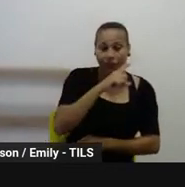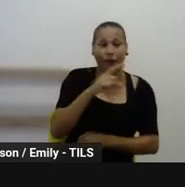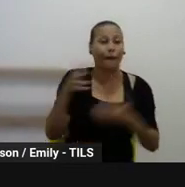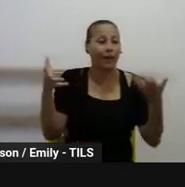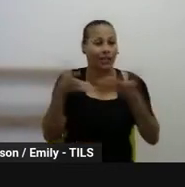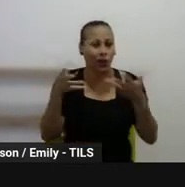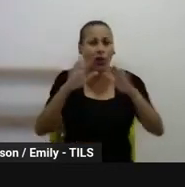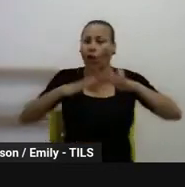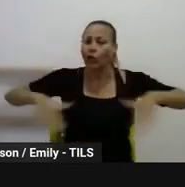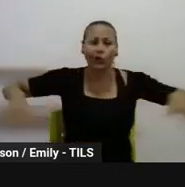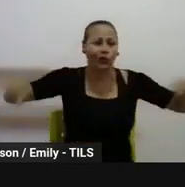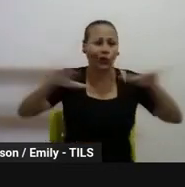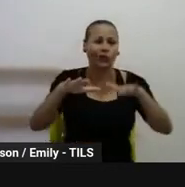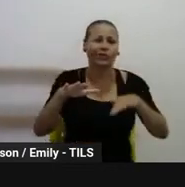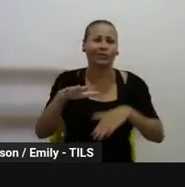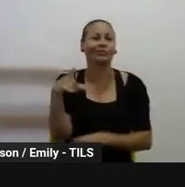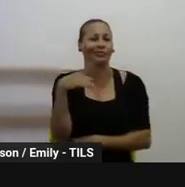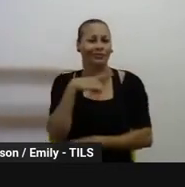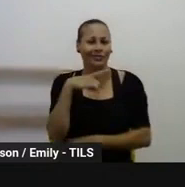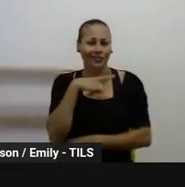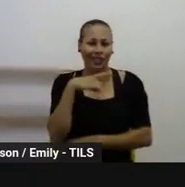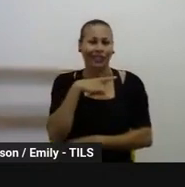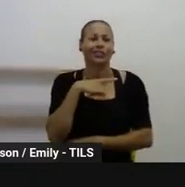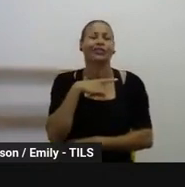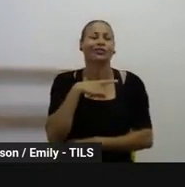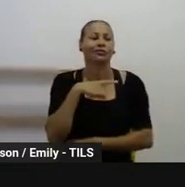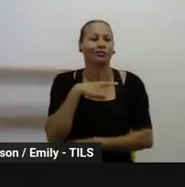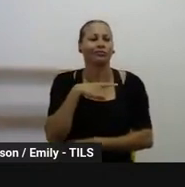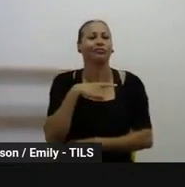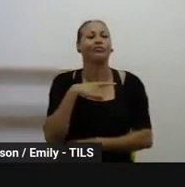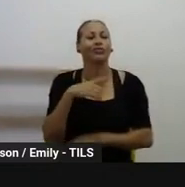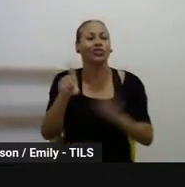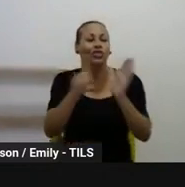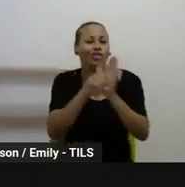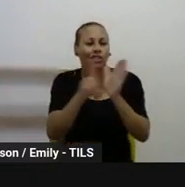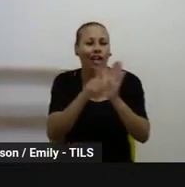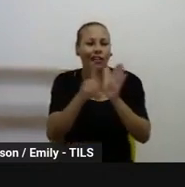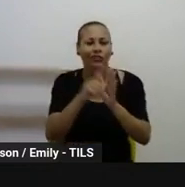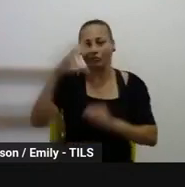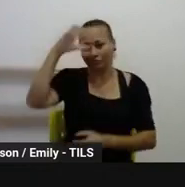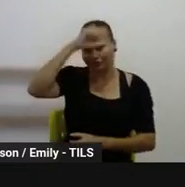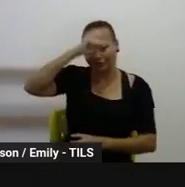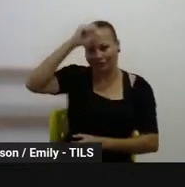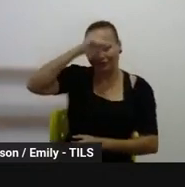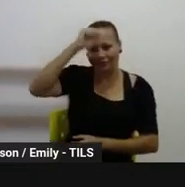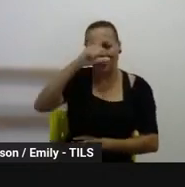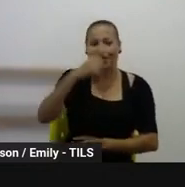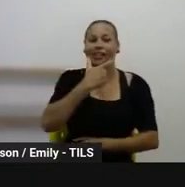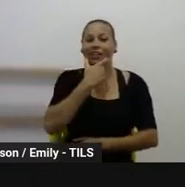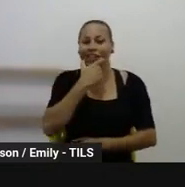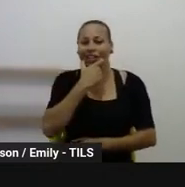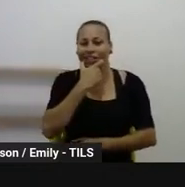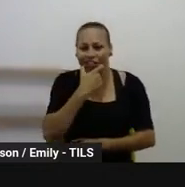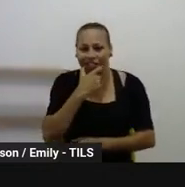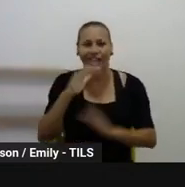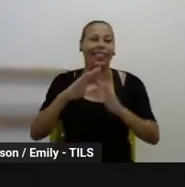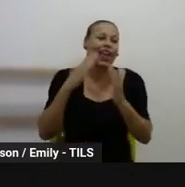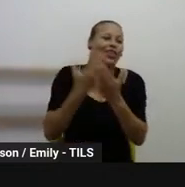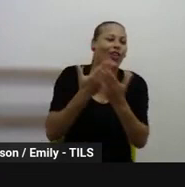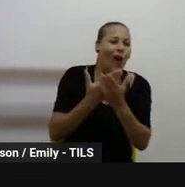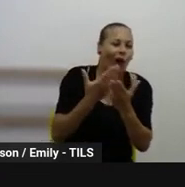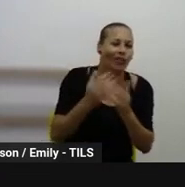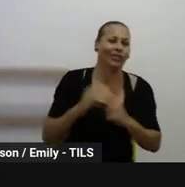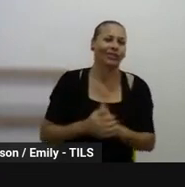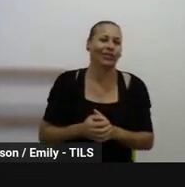estrangeiras, né, ou línguas estrangeiras modernas, e que eram possíveis três, inglês, português,